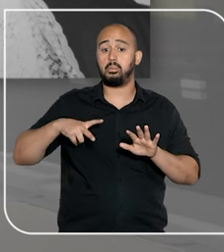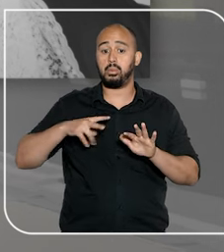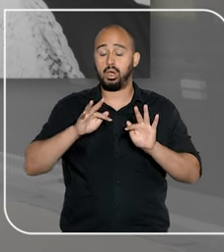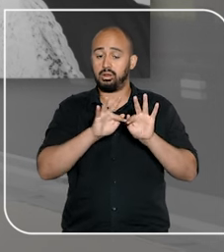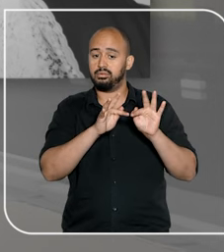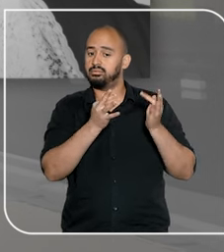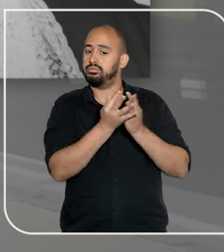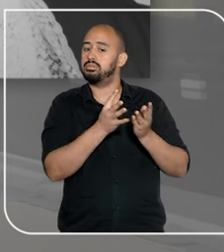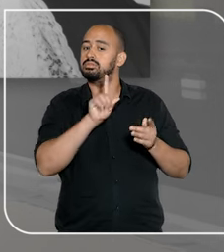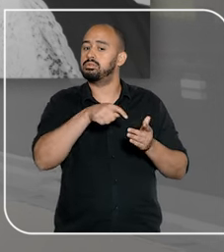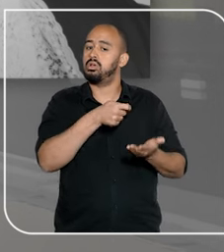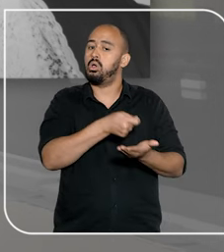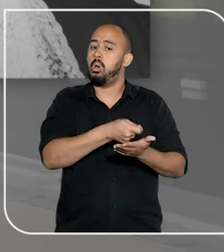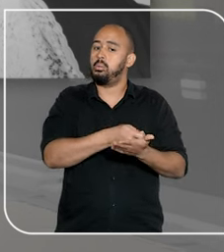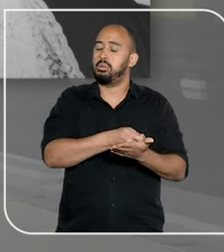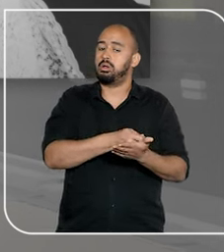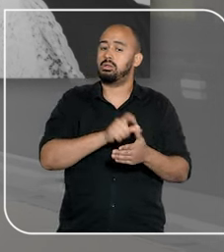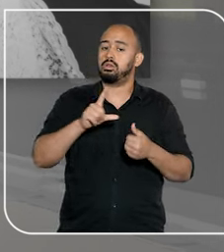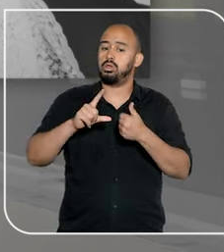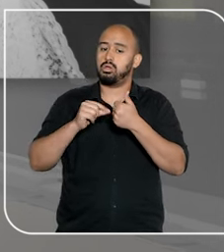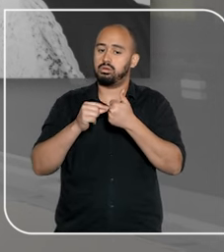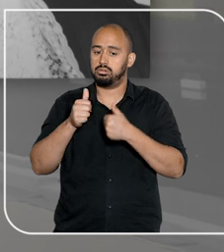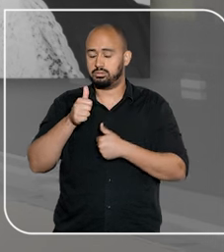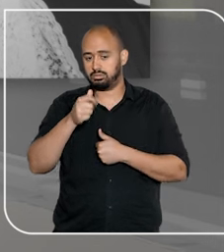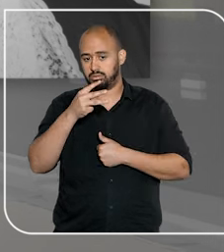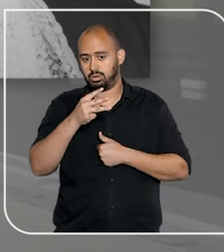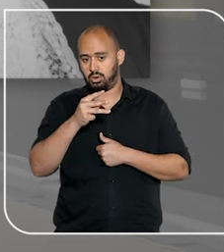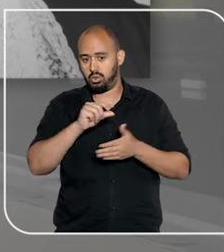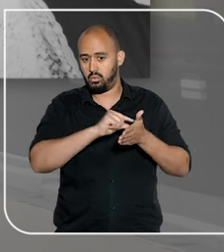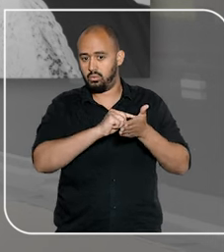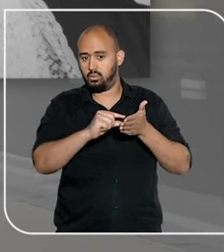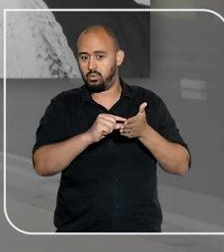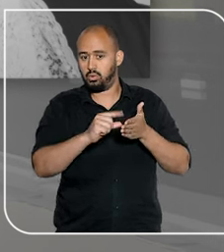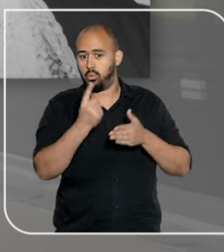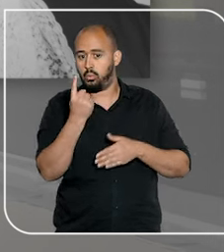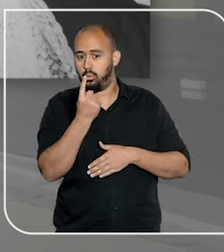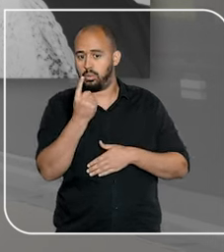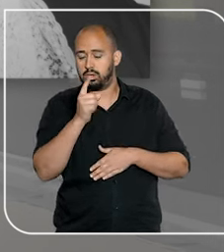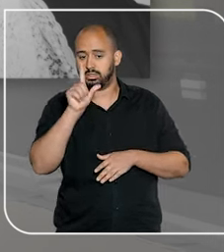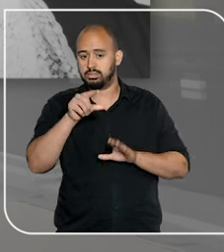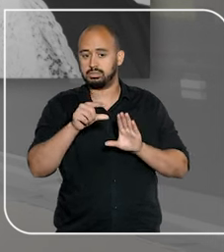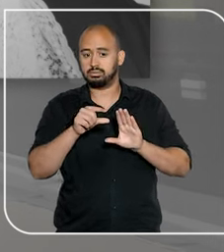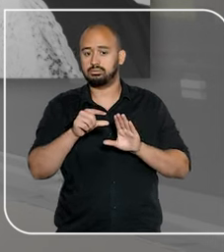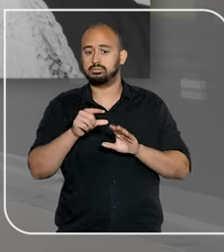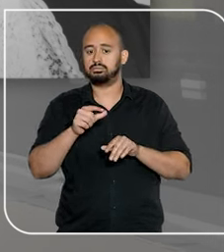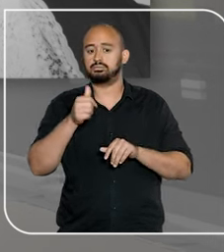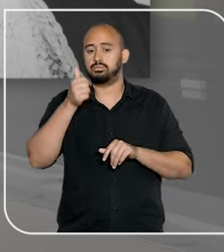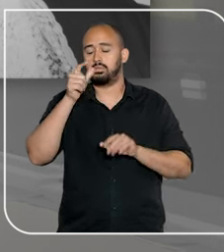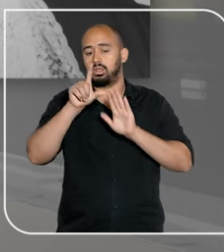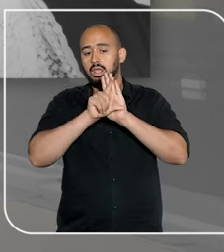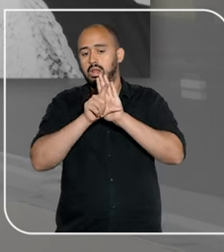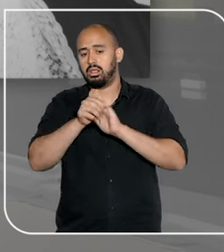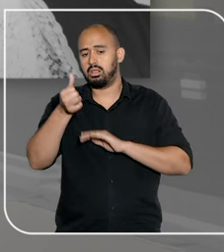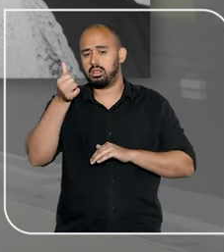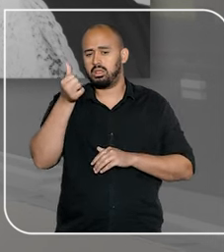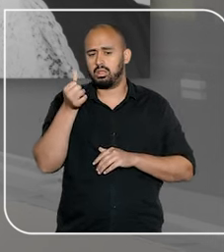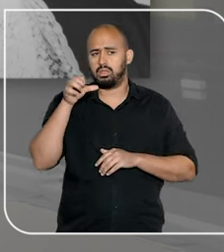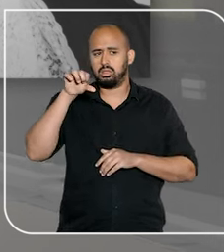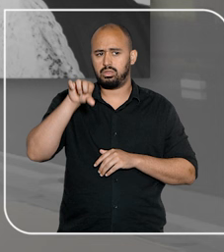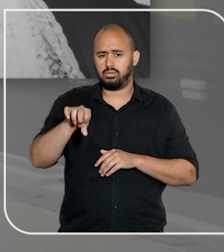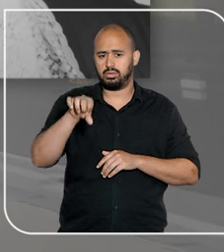plano familiar a fim de se aplicar a vedação do artigo 13, parágrafo único, inciso 2 da Lei 9